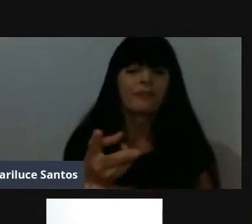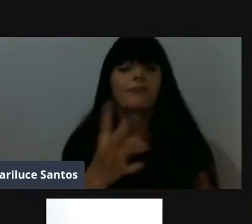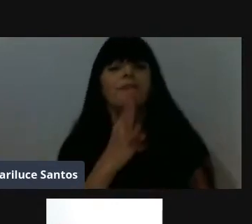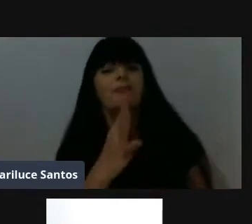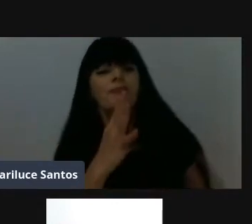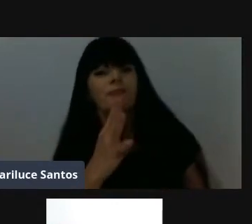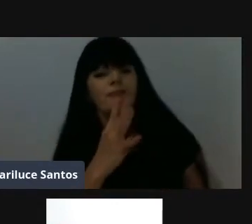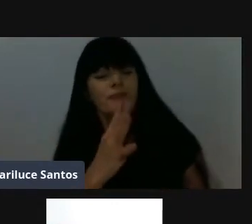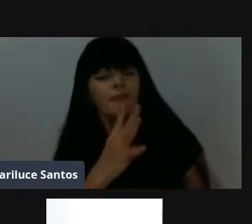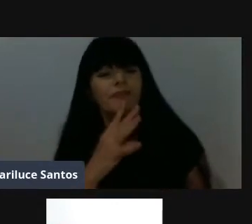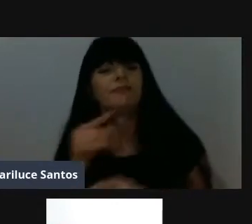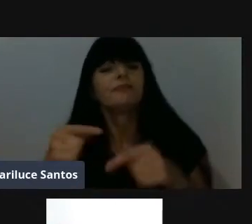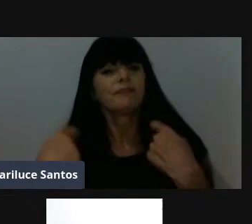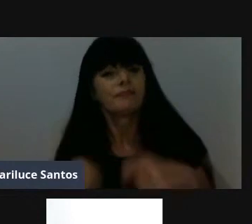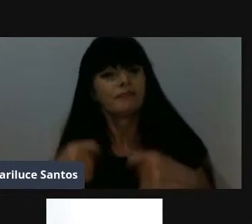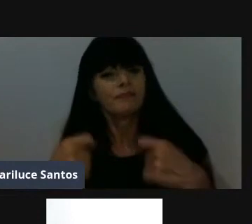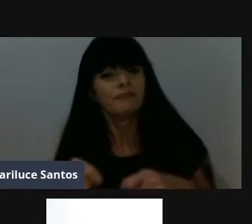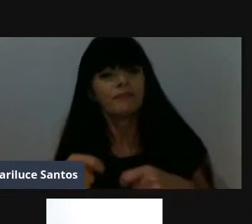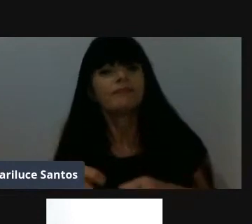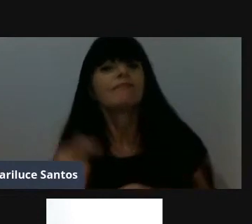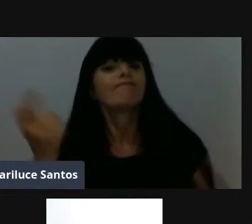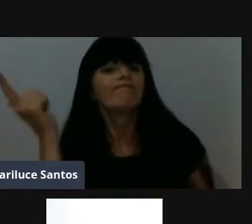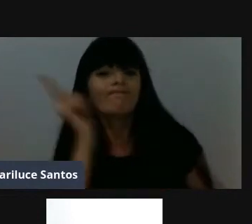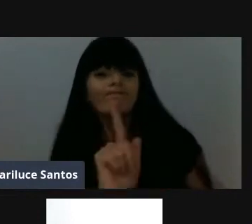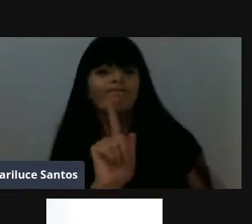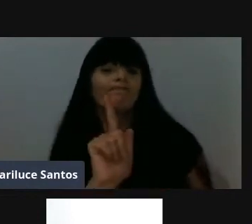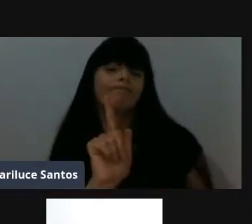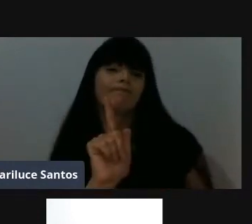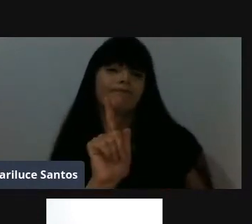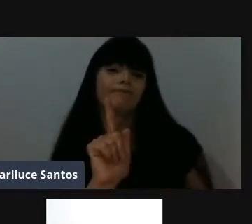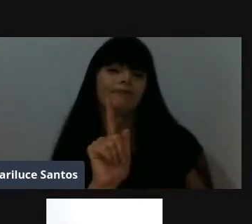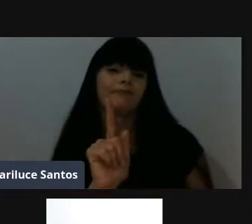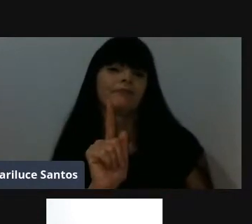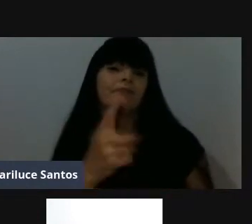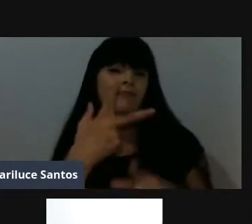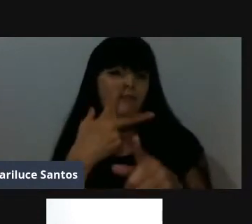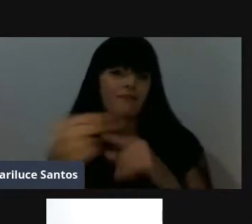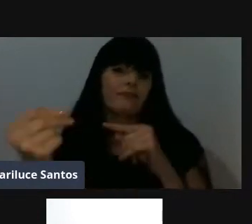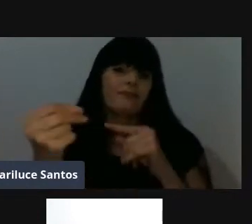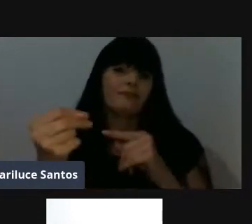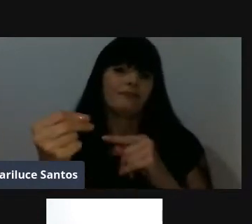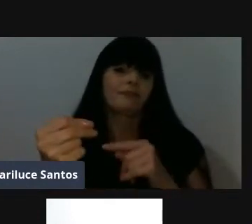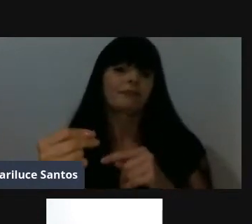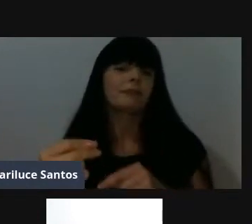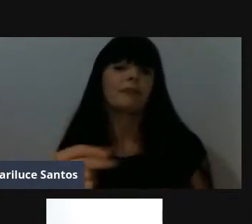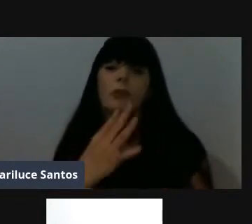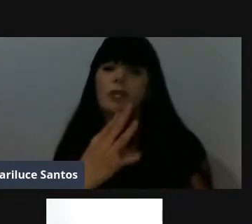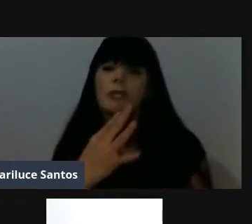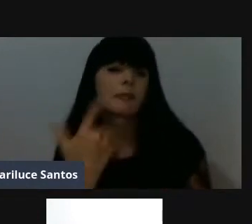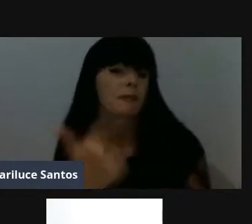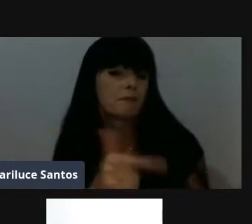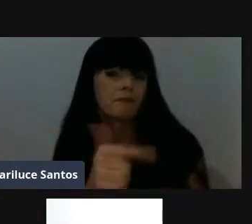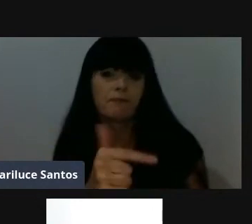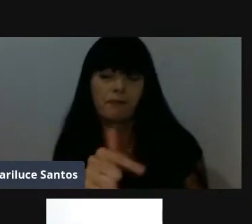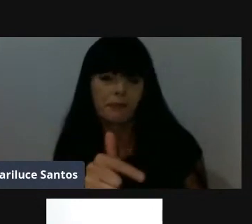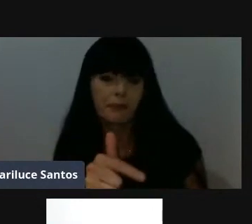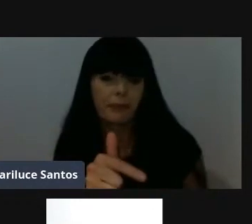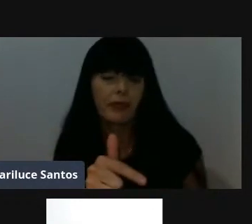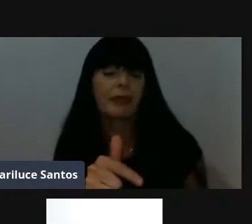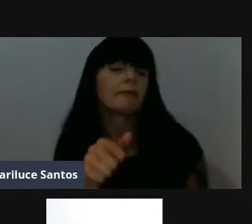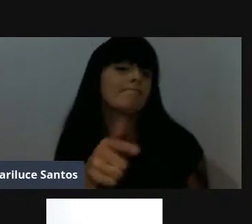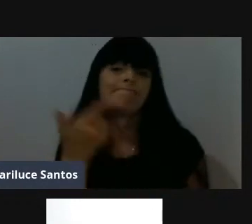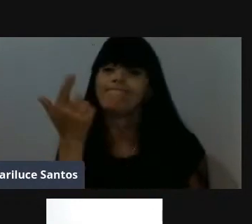de buscar o conhecimento, de entender que sem o conhecimento a gente não consegue chegar a lugar algum, sem o conhecimento facilmente você,